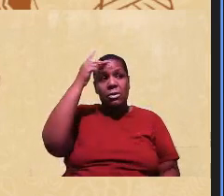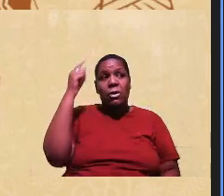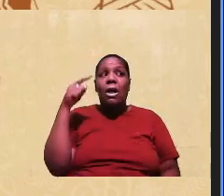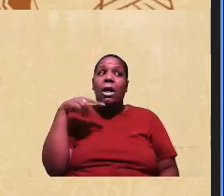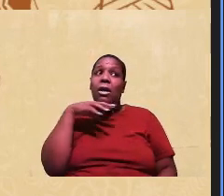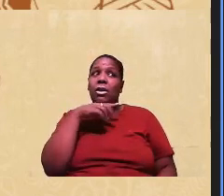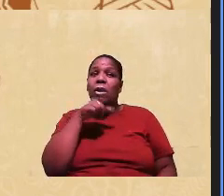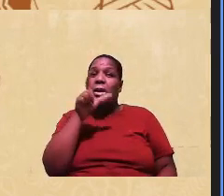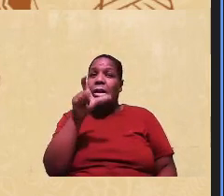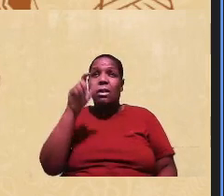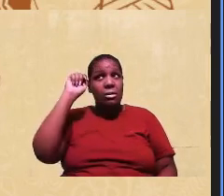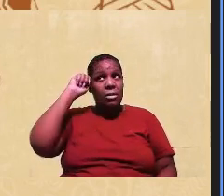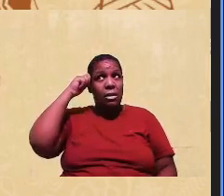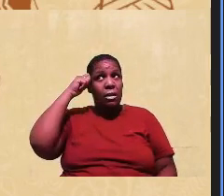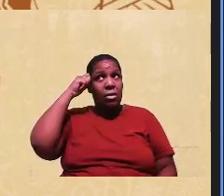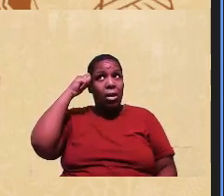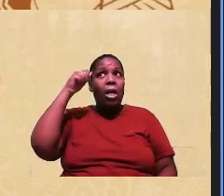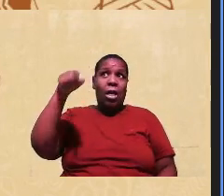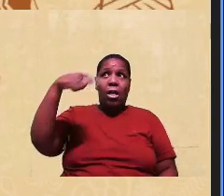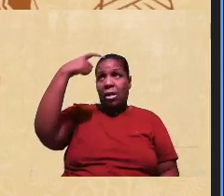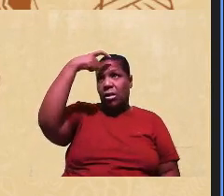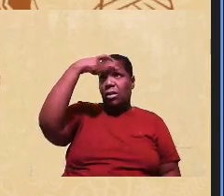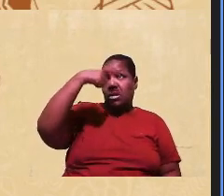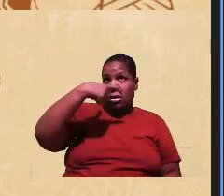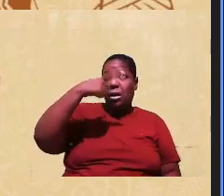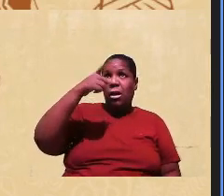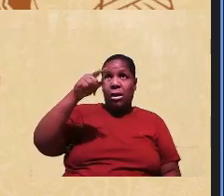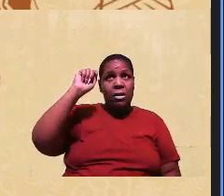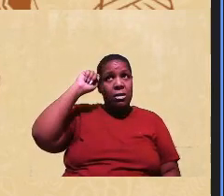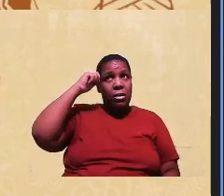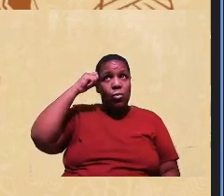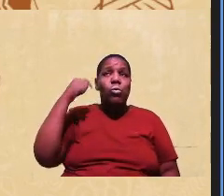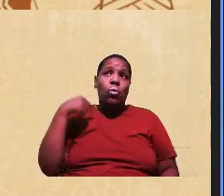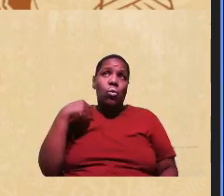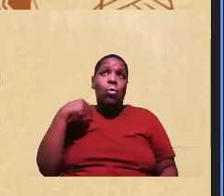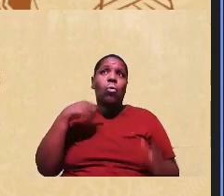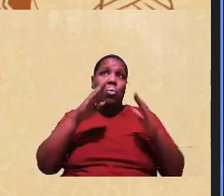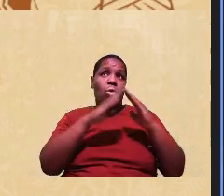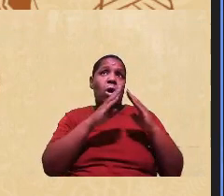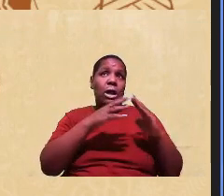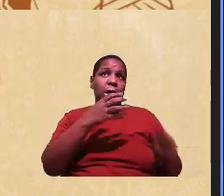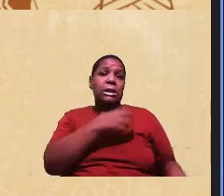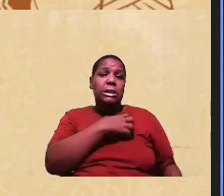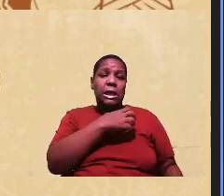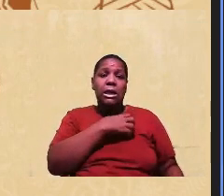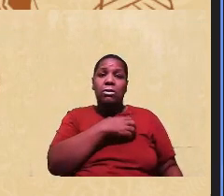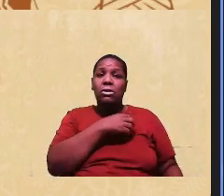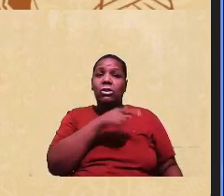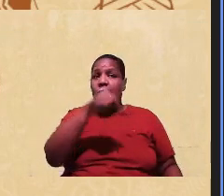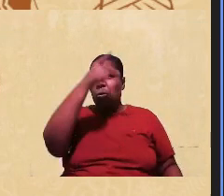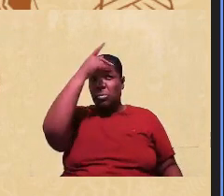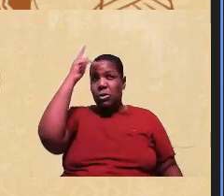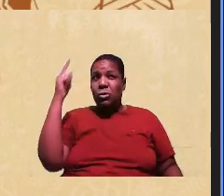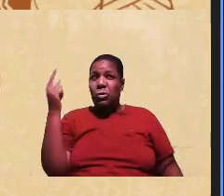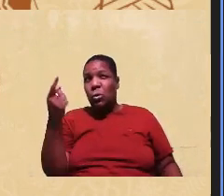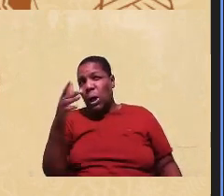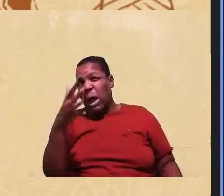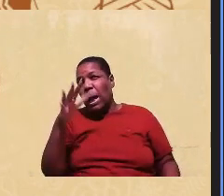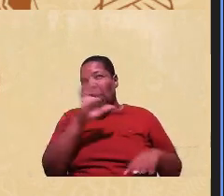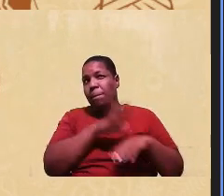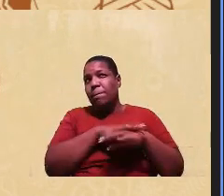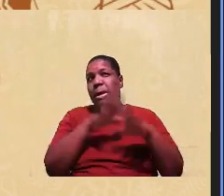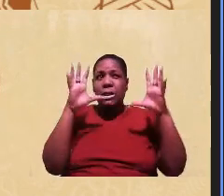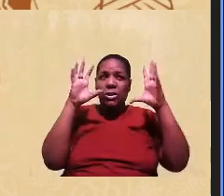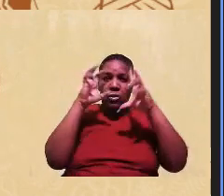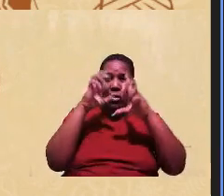negro da cabeça dela é é o negro? Da pessoa achar que porque ela mora em Salvador, no bairro tal, que só tem pessoas mais escuras, portanto,